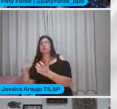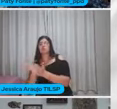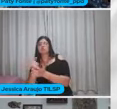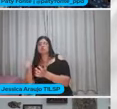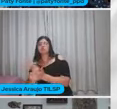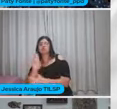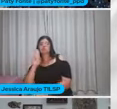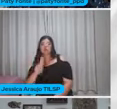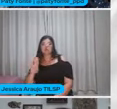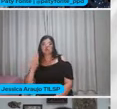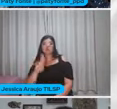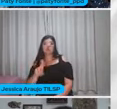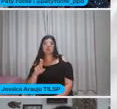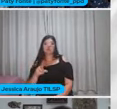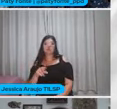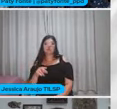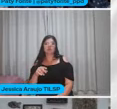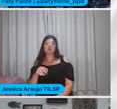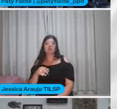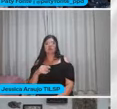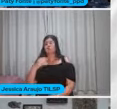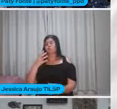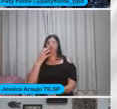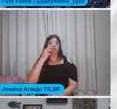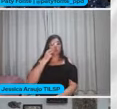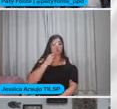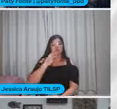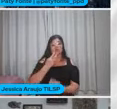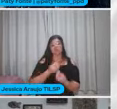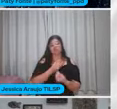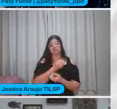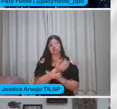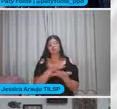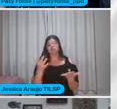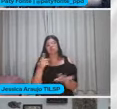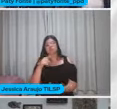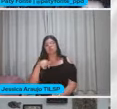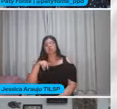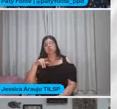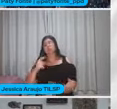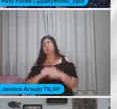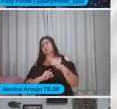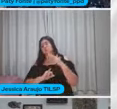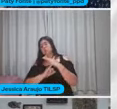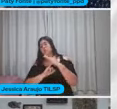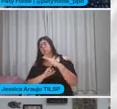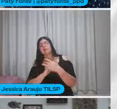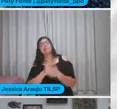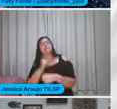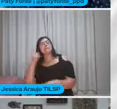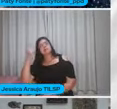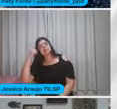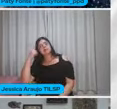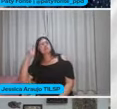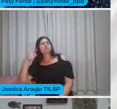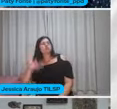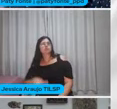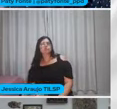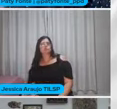Uma gincana de doação Para crianças De repente de uma instituição E a gente repensar